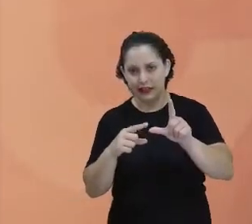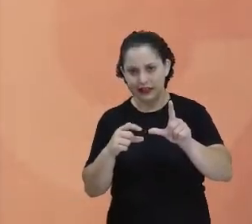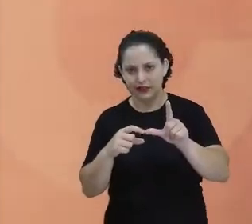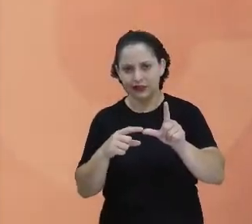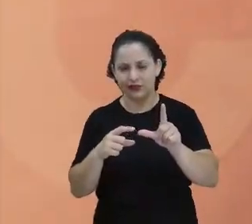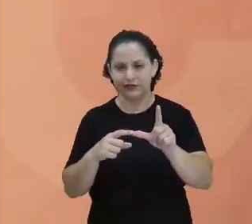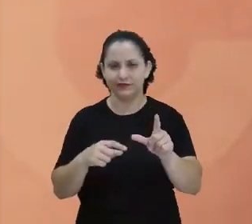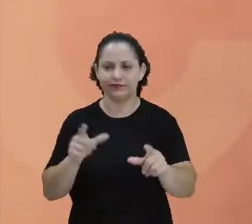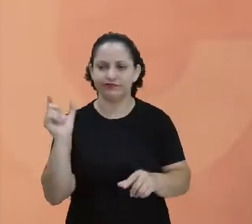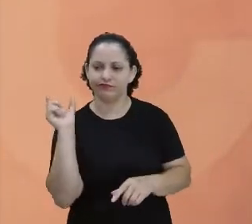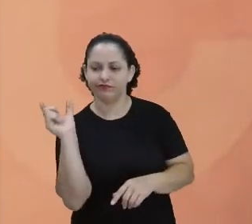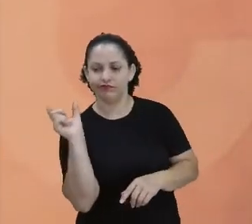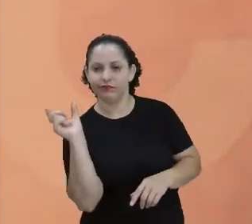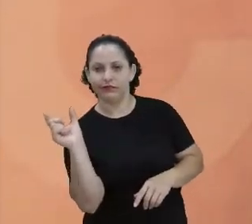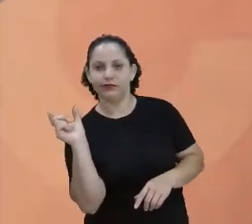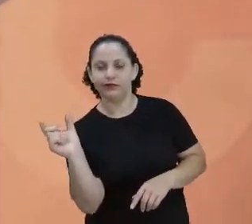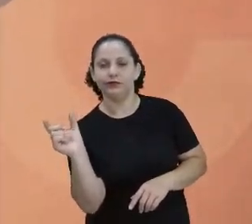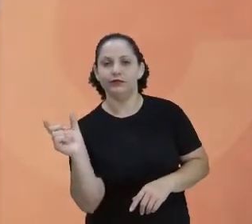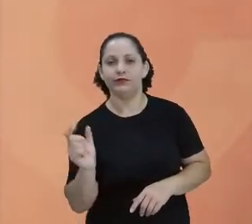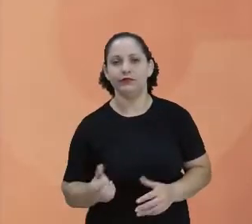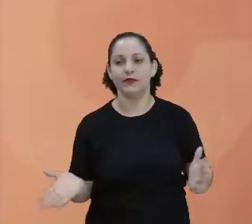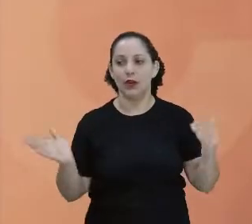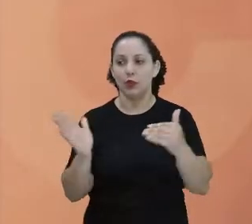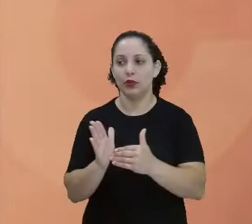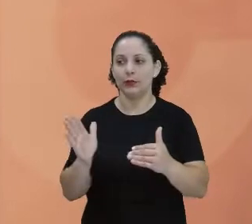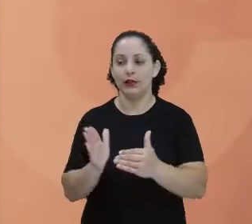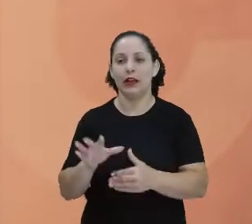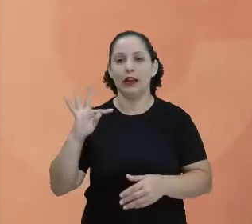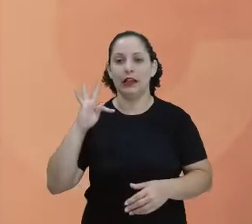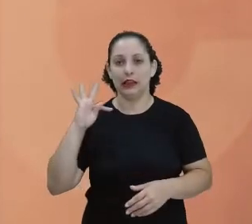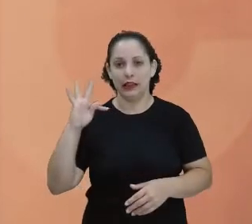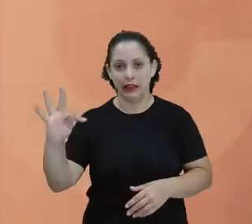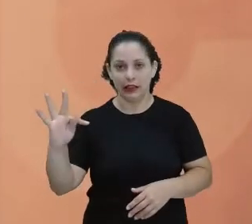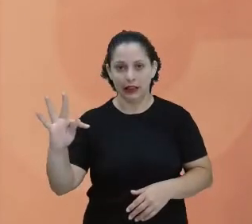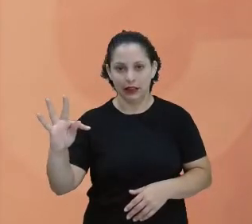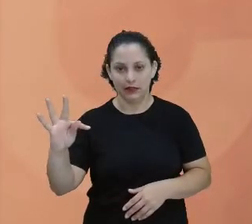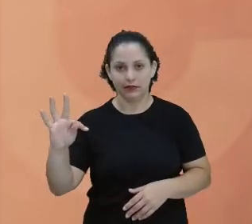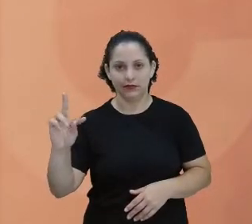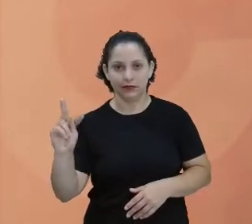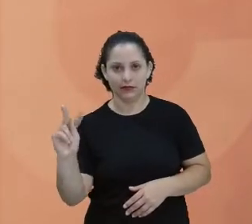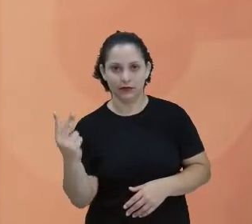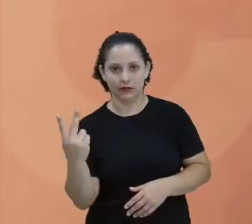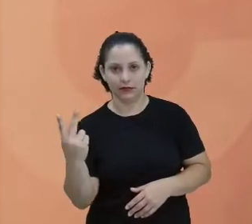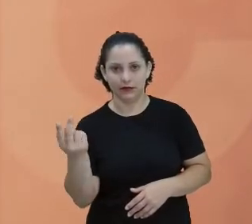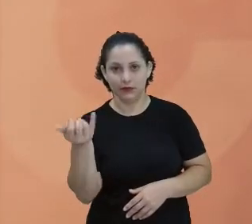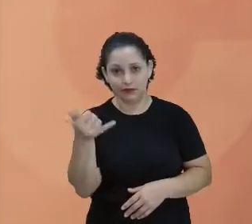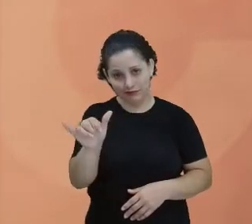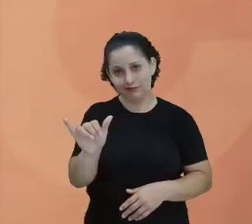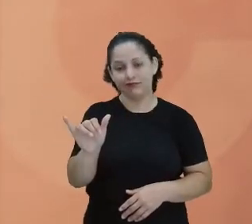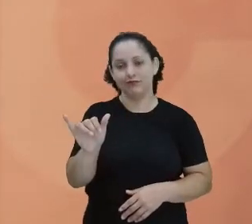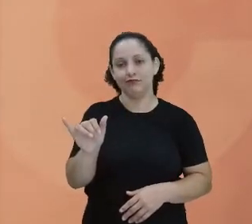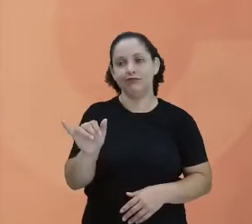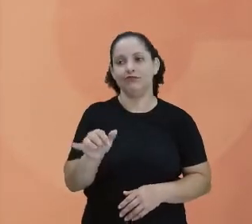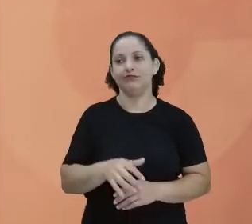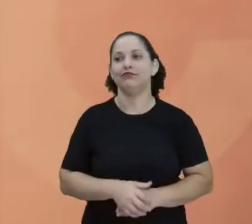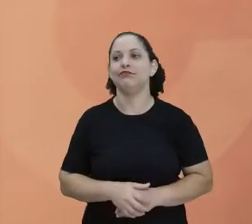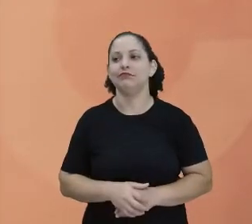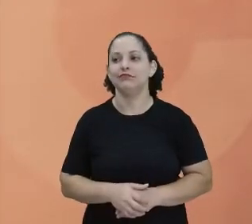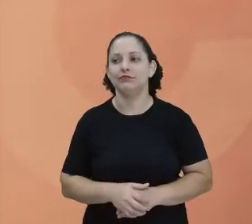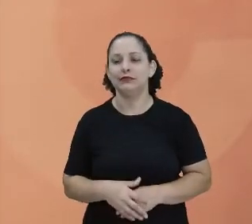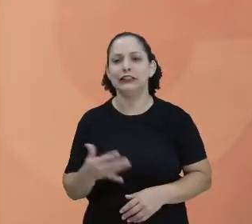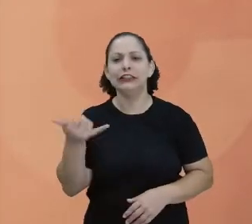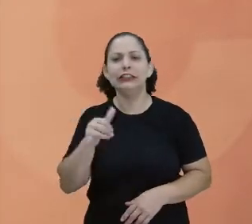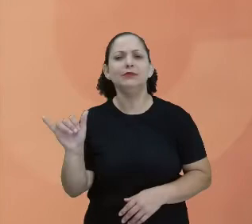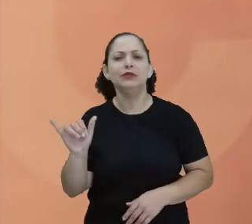isso? Também. E a última, Duas consoantes. Y. É consoante ou